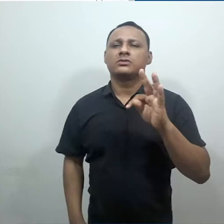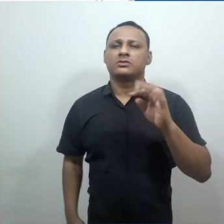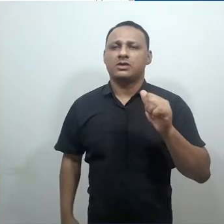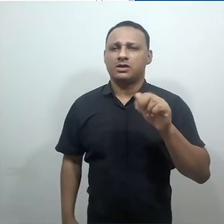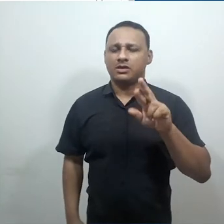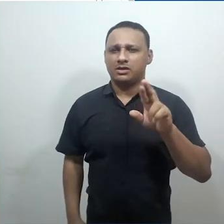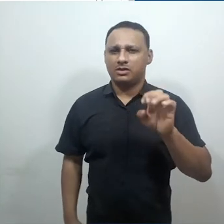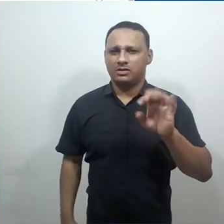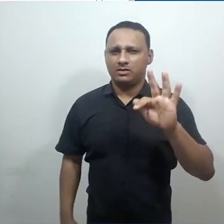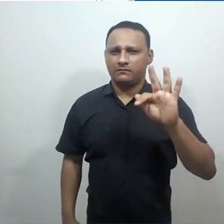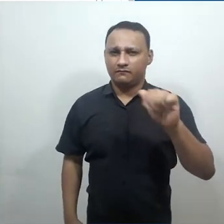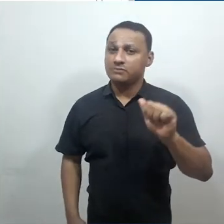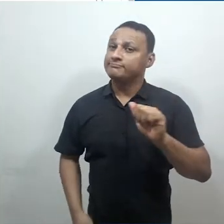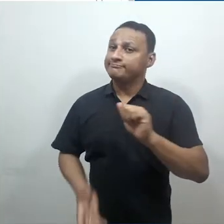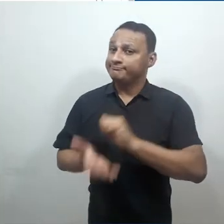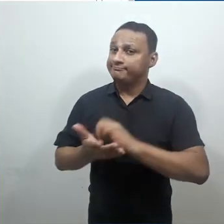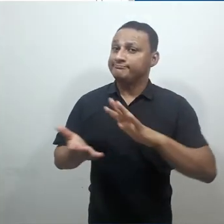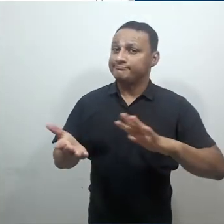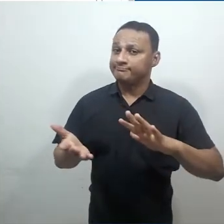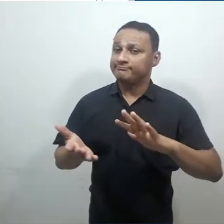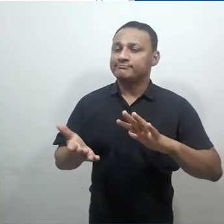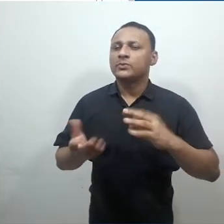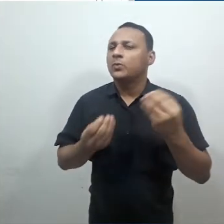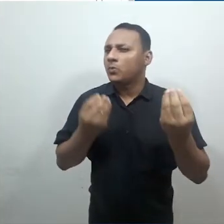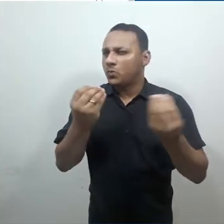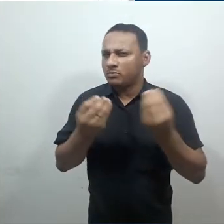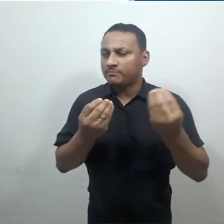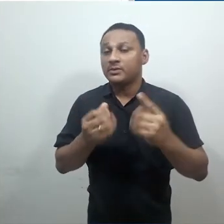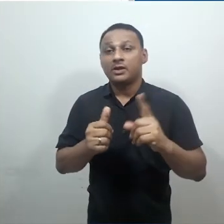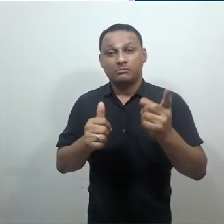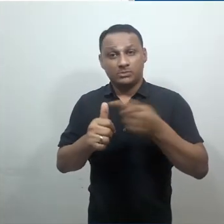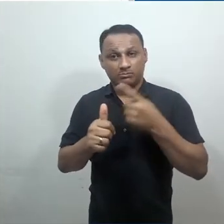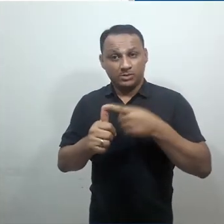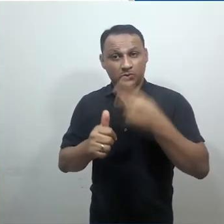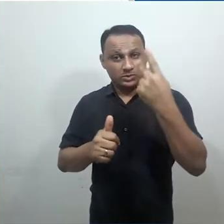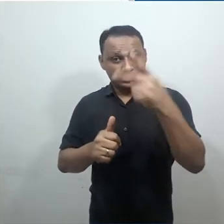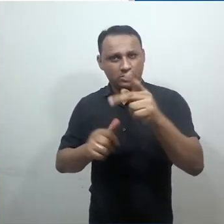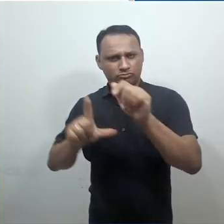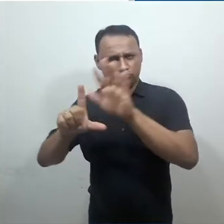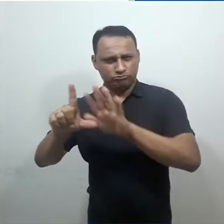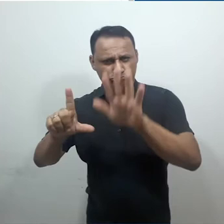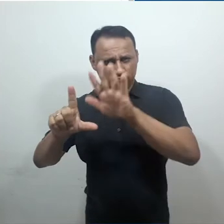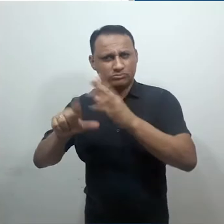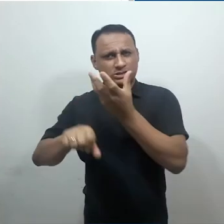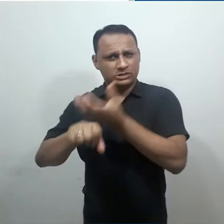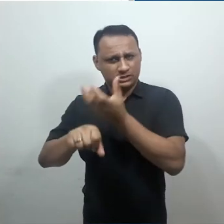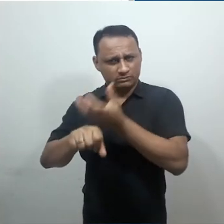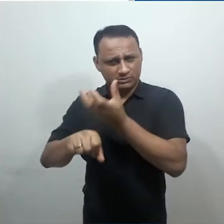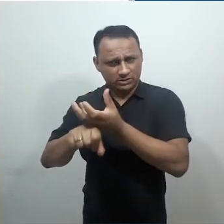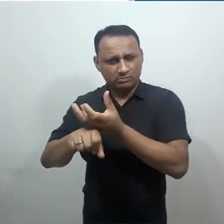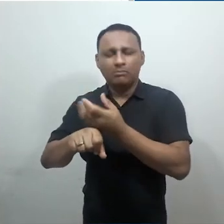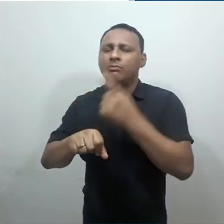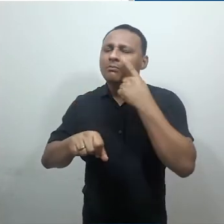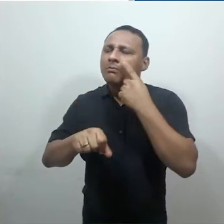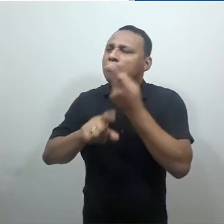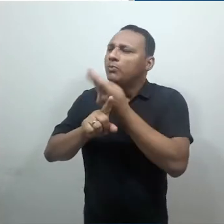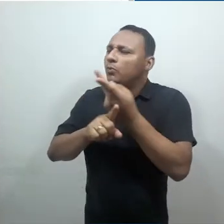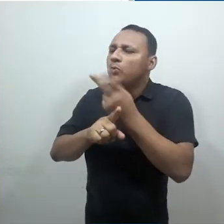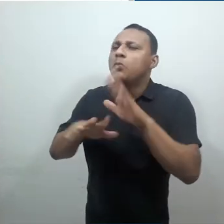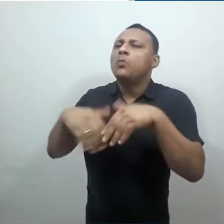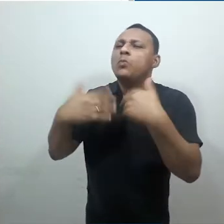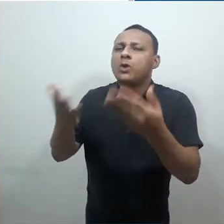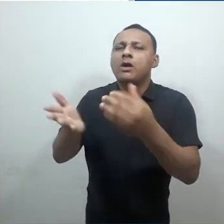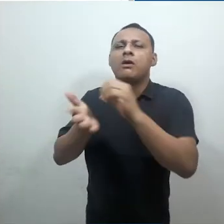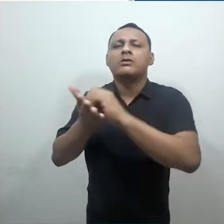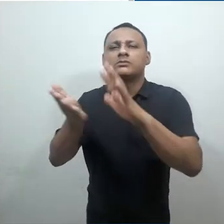tarefa, primeiro, na página do curso disciplina, procuramos pela tarefa que desejamos acessar, no caso,